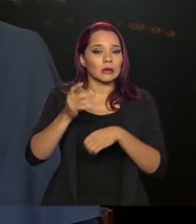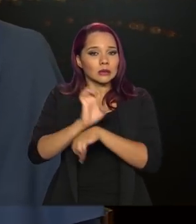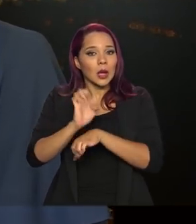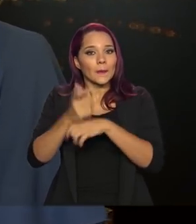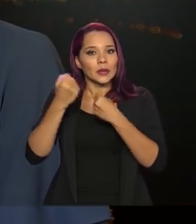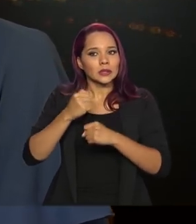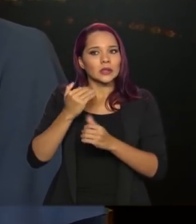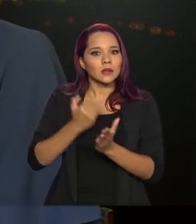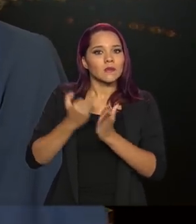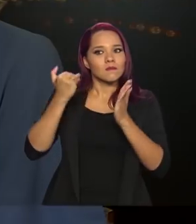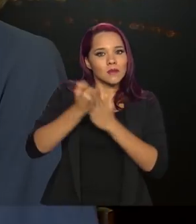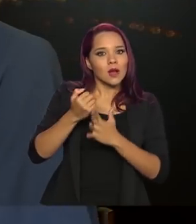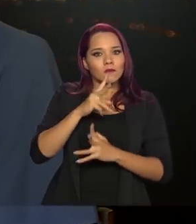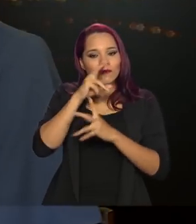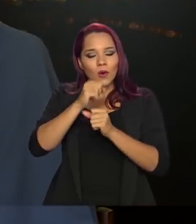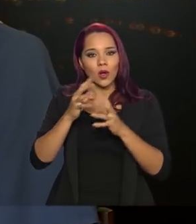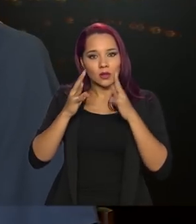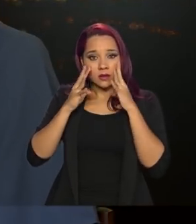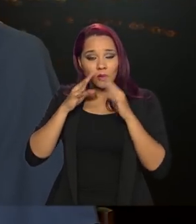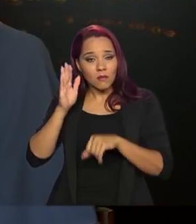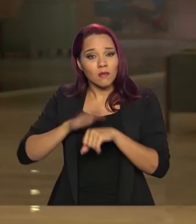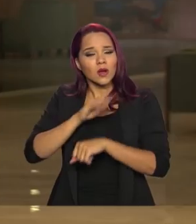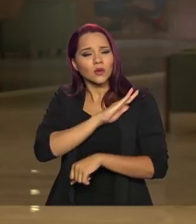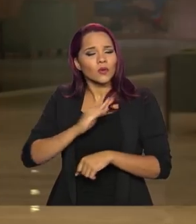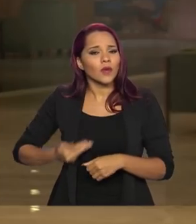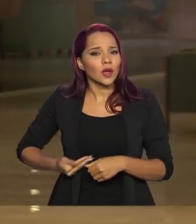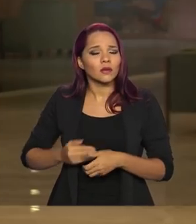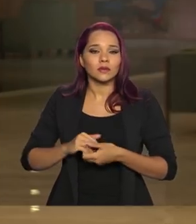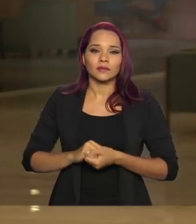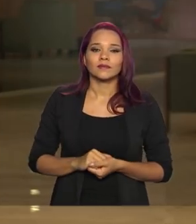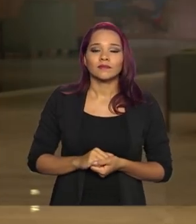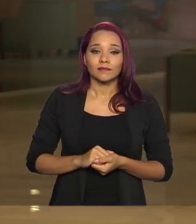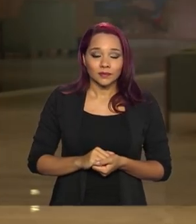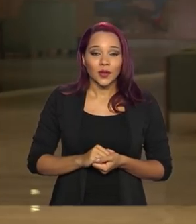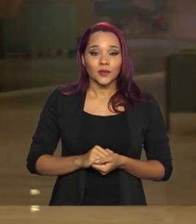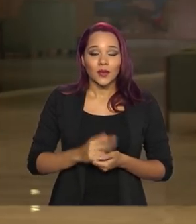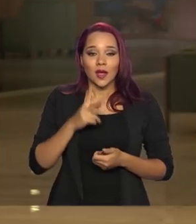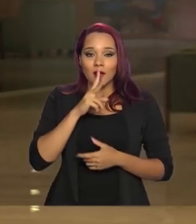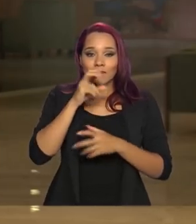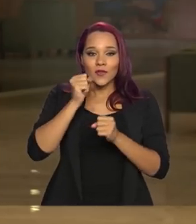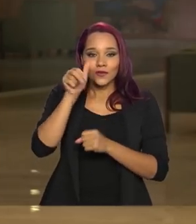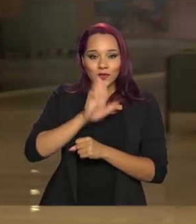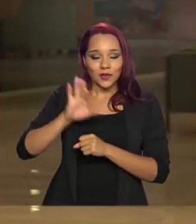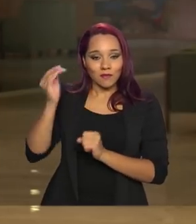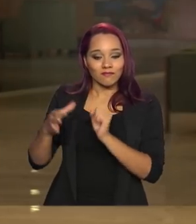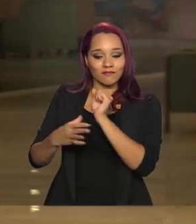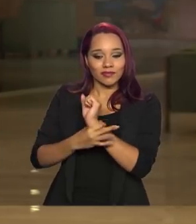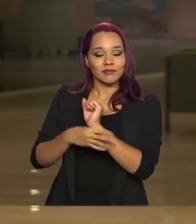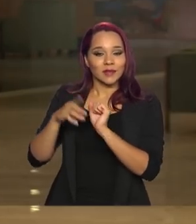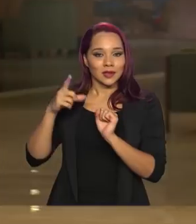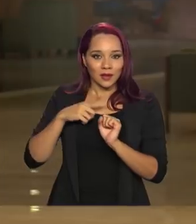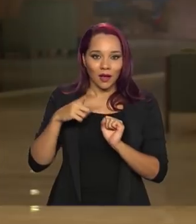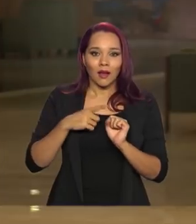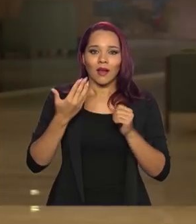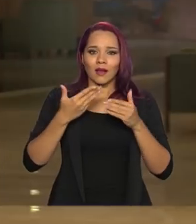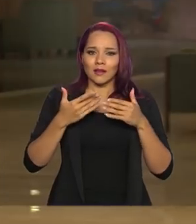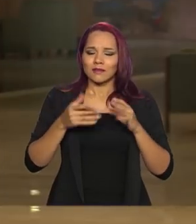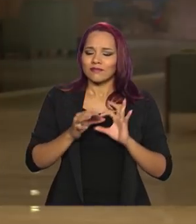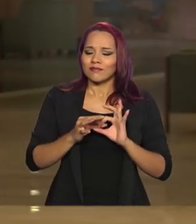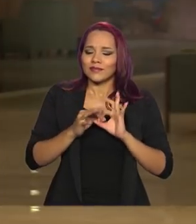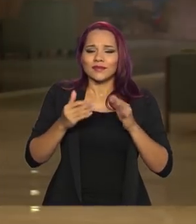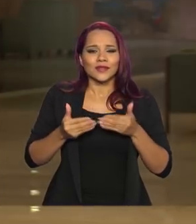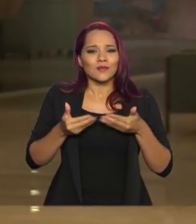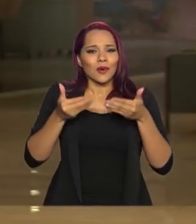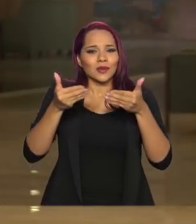reforço maior, uma atenção maior do governo? A Força Nacional de Segurança Pública foi colocada à disposição do Ministério da Saúde para